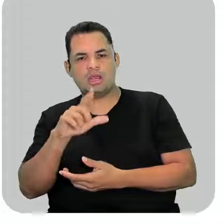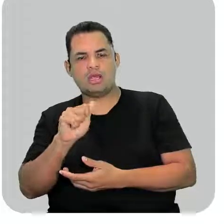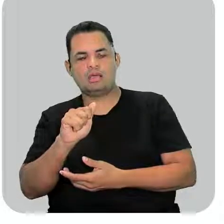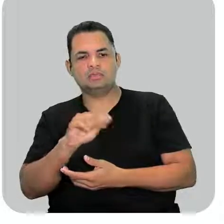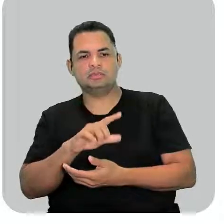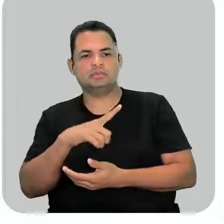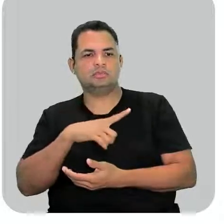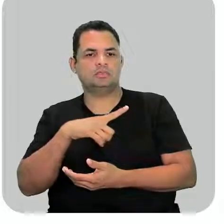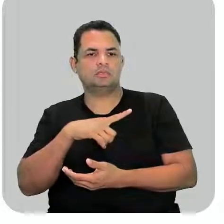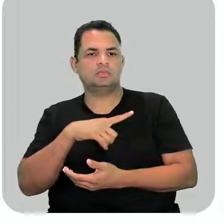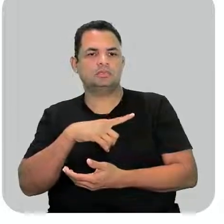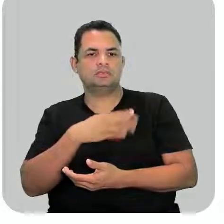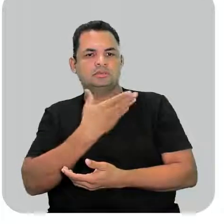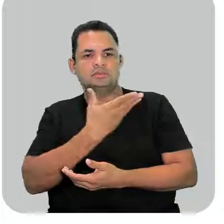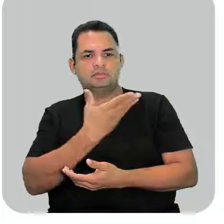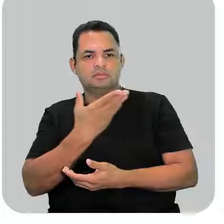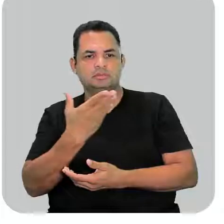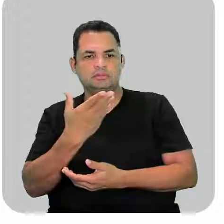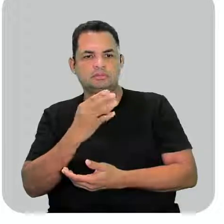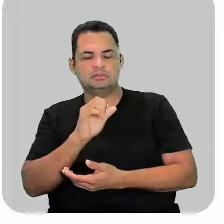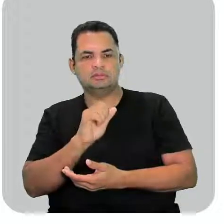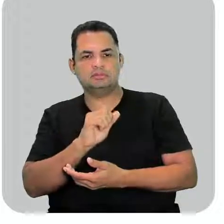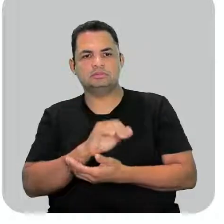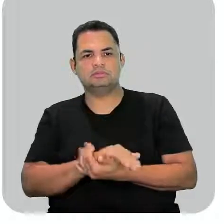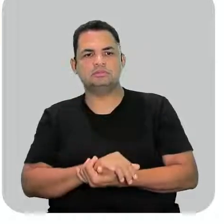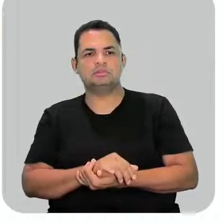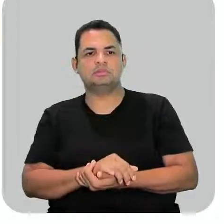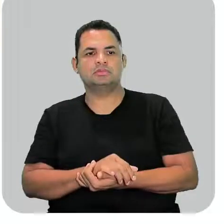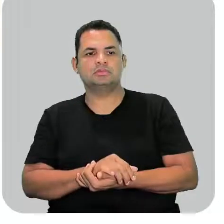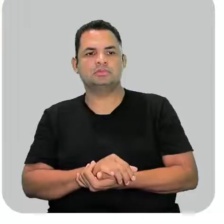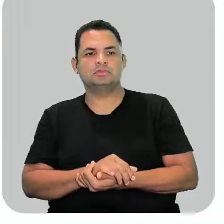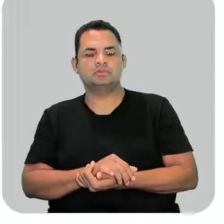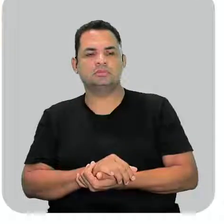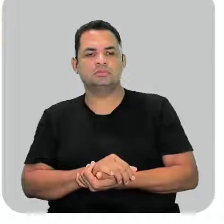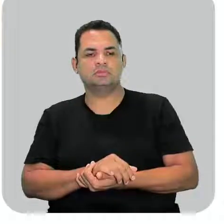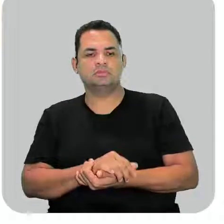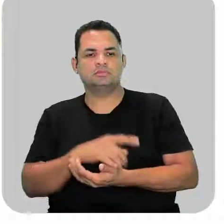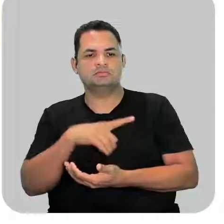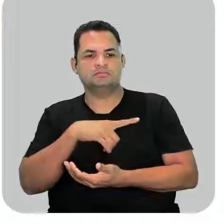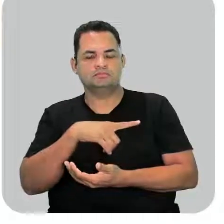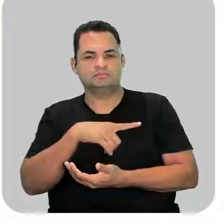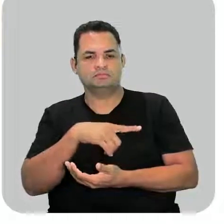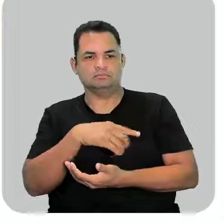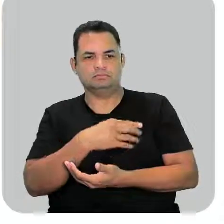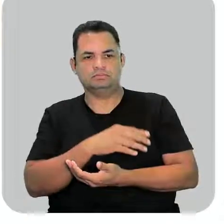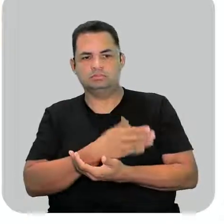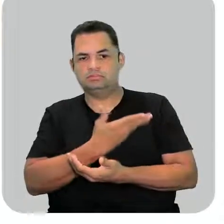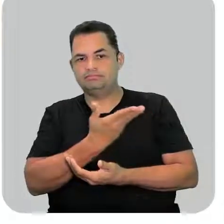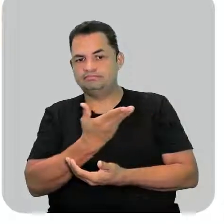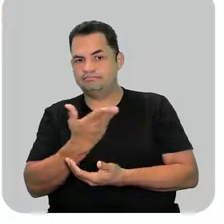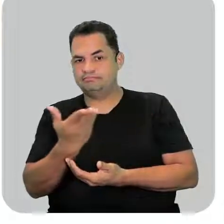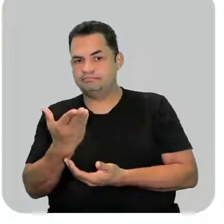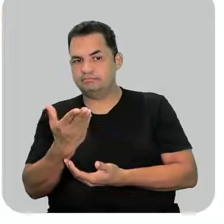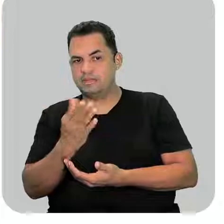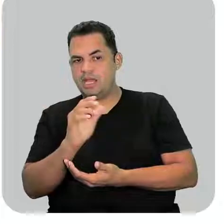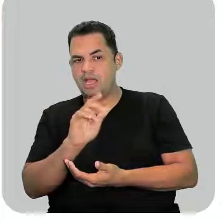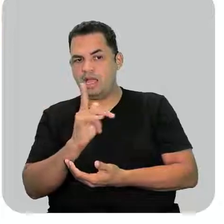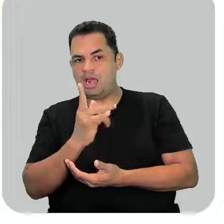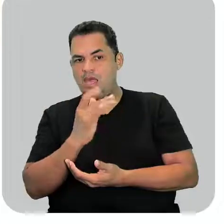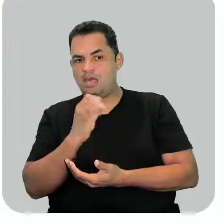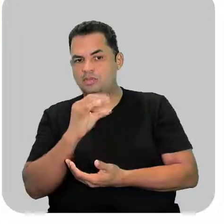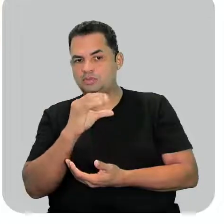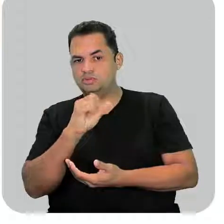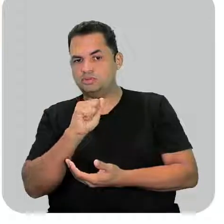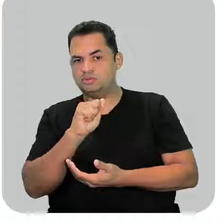halogênios ligados a um grupo alquila. E nós temos os haletos de arila, que é